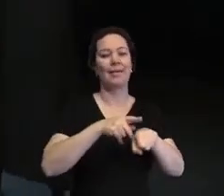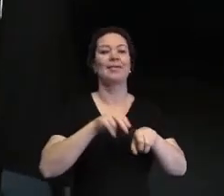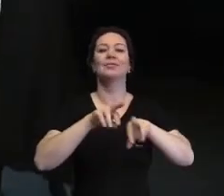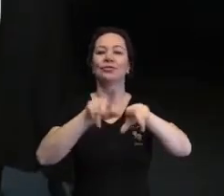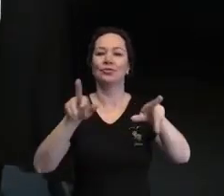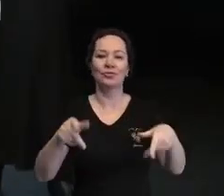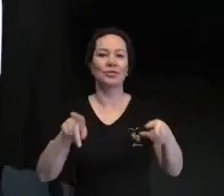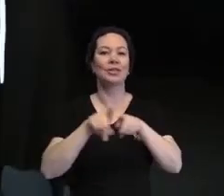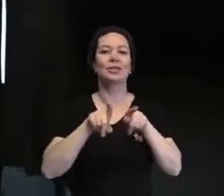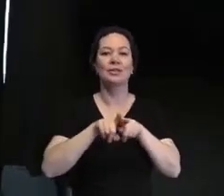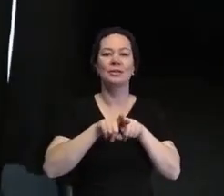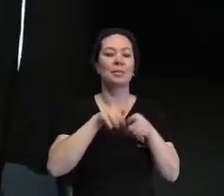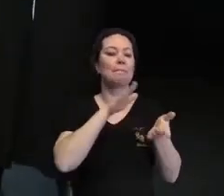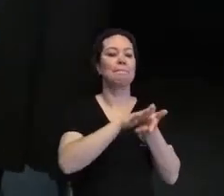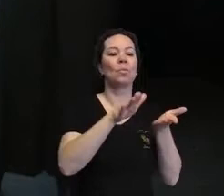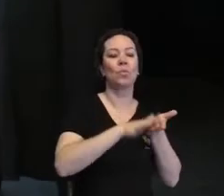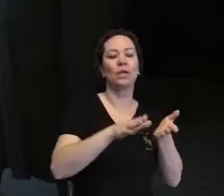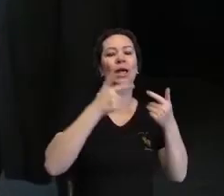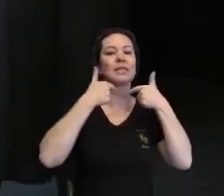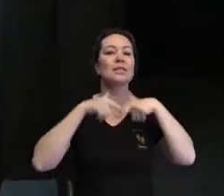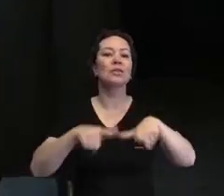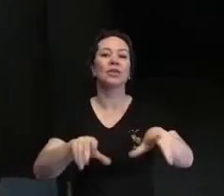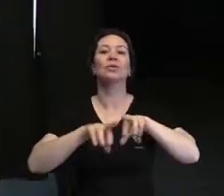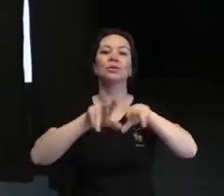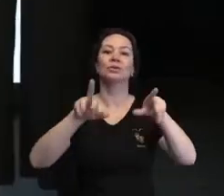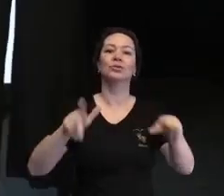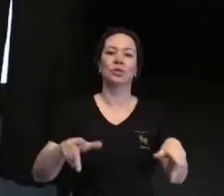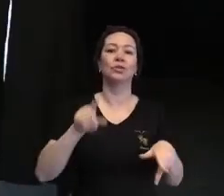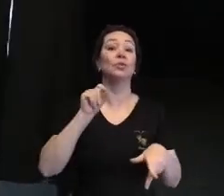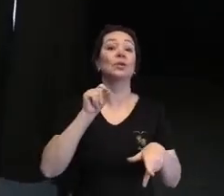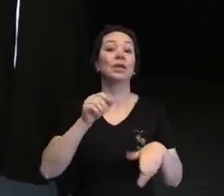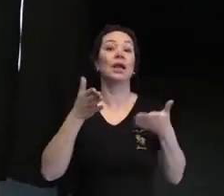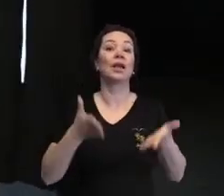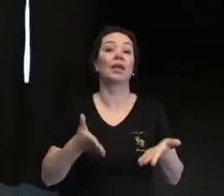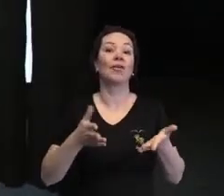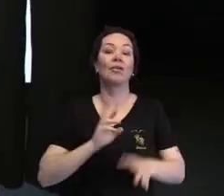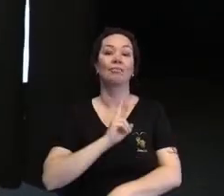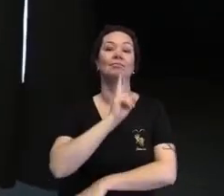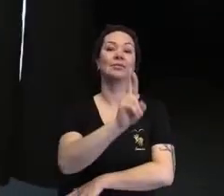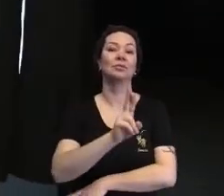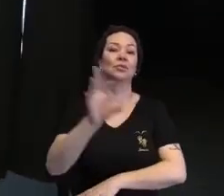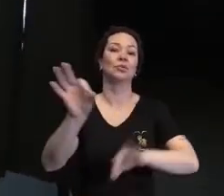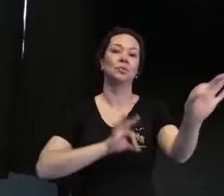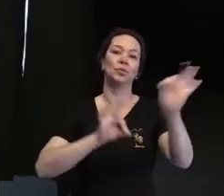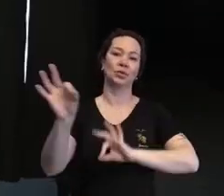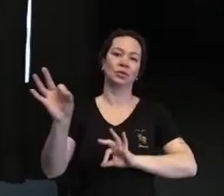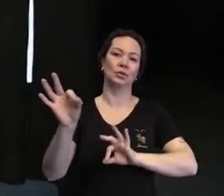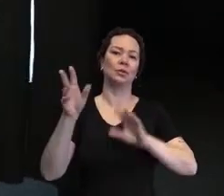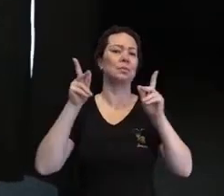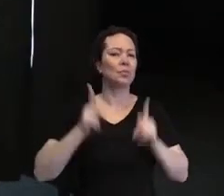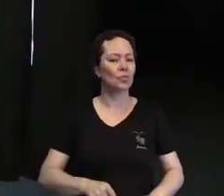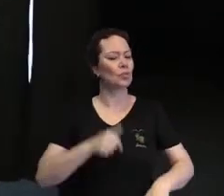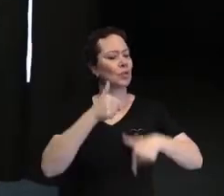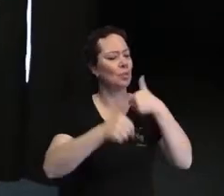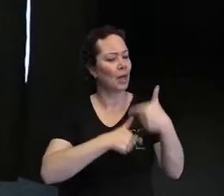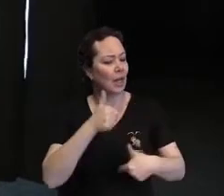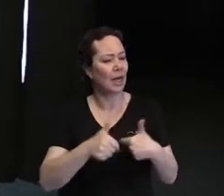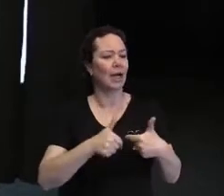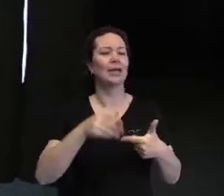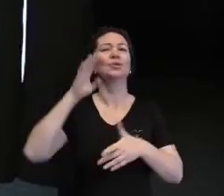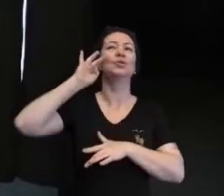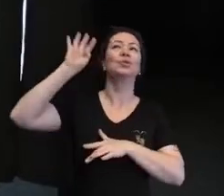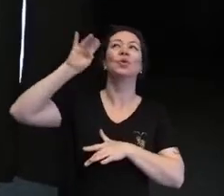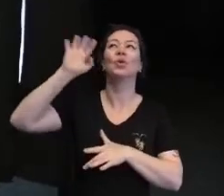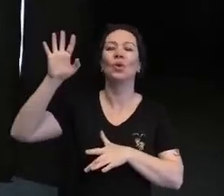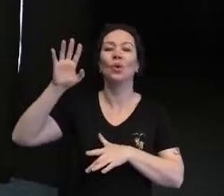como resultado final, o que a gente tem deste projeto? Pessoas trabalhando com sonhos para sonhar, com projetos de vida e